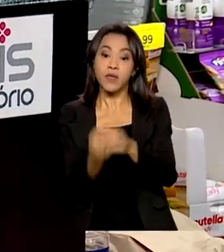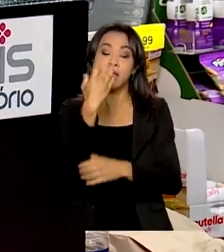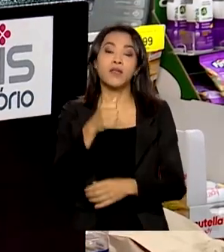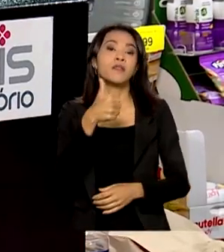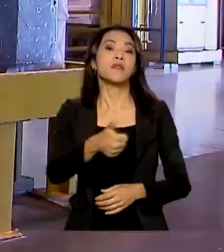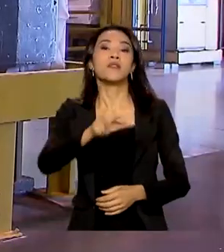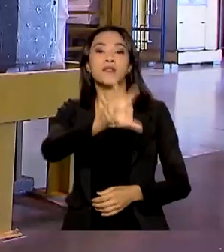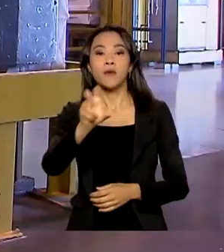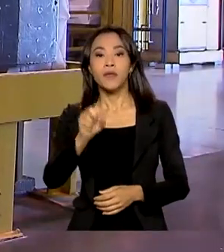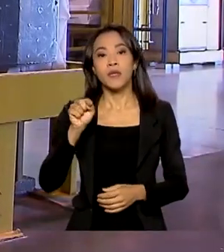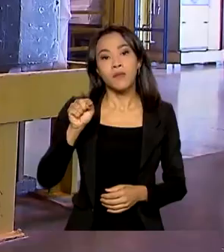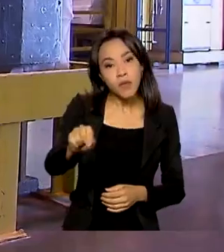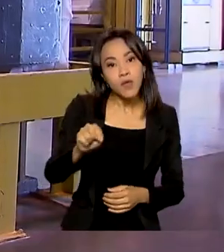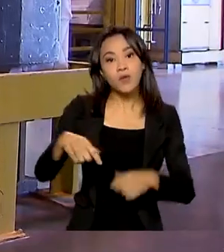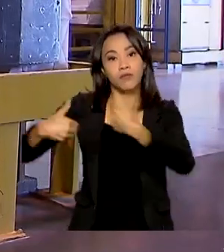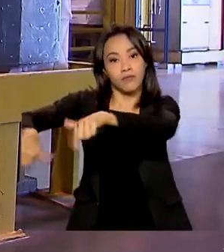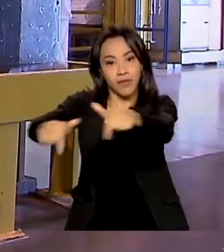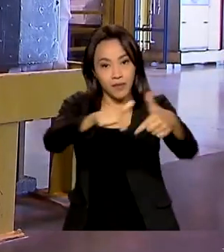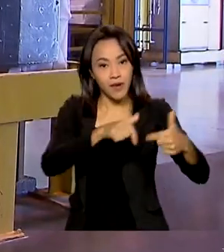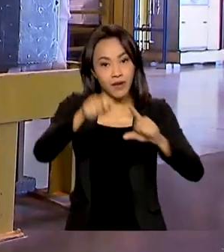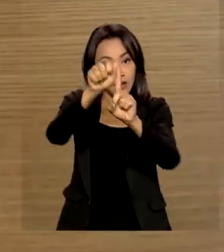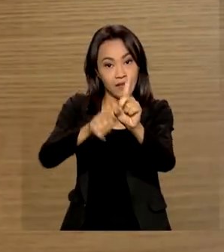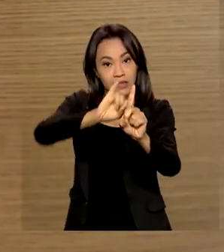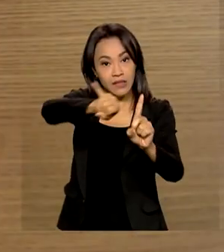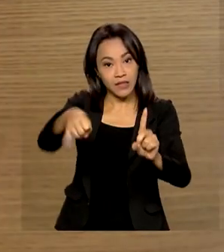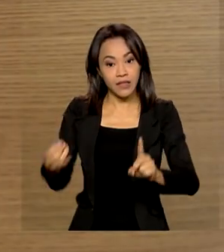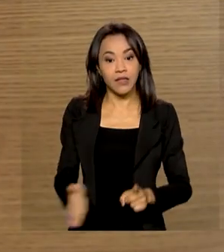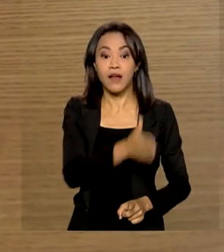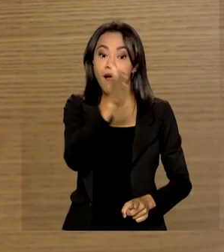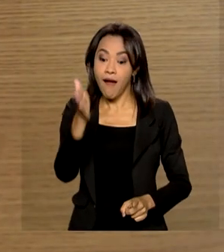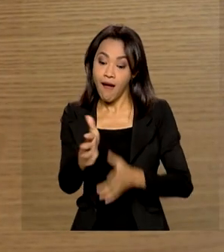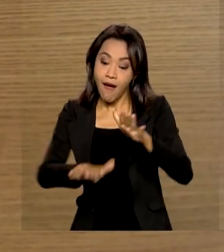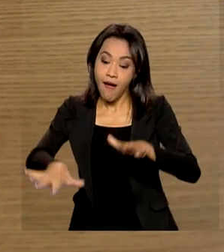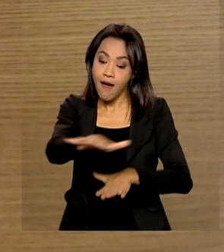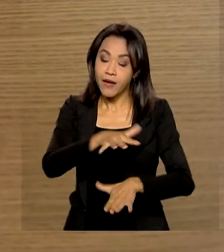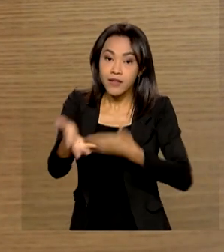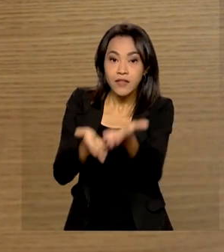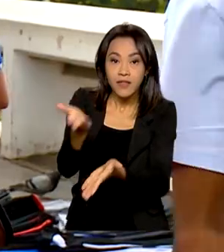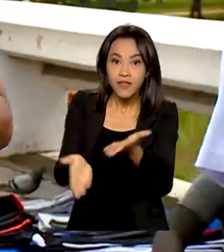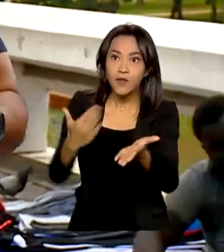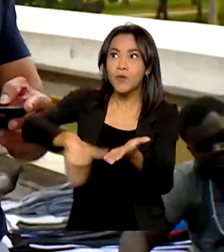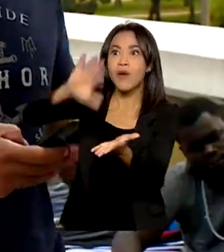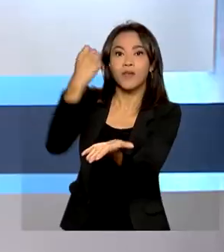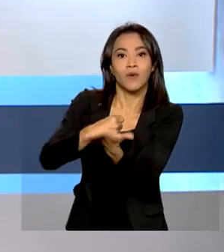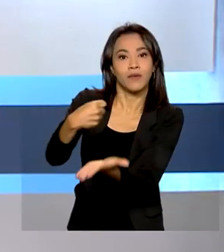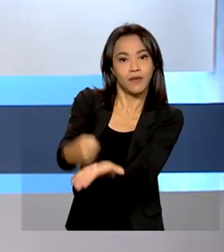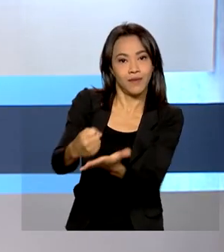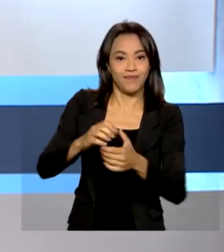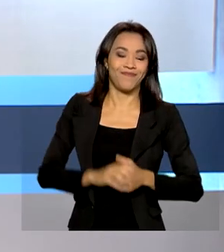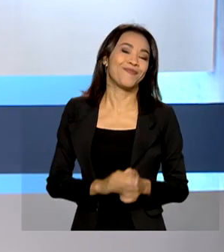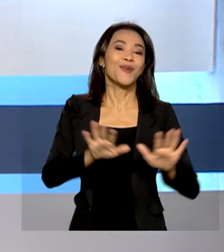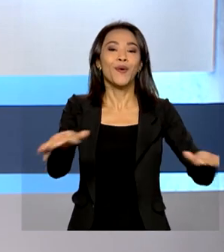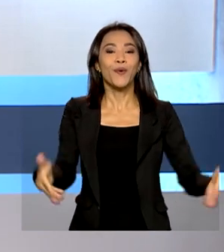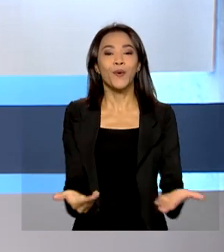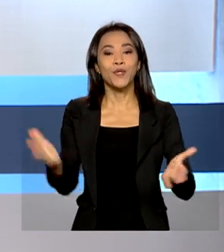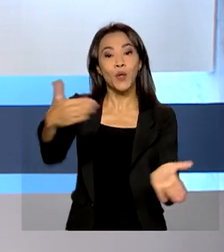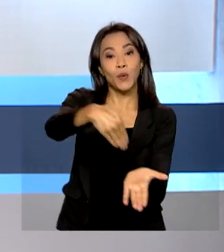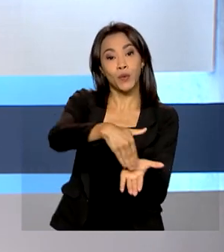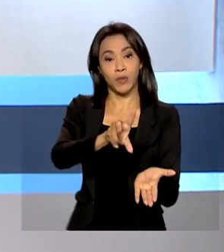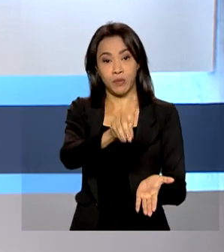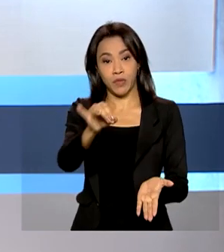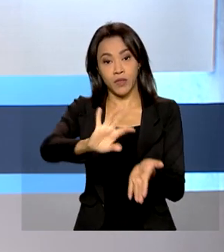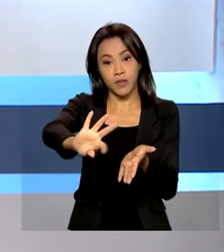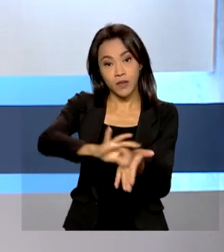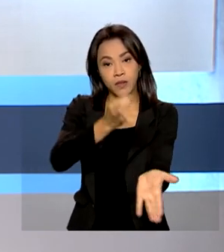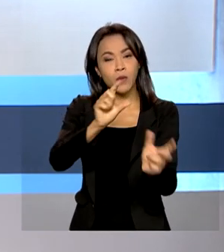postos de trabalho em janeiro. O setor de serviços foi o que mais contratou. E hoje é o último dia de